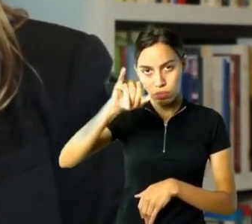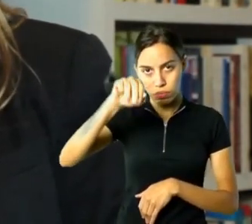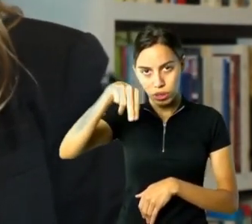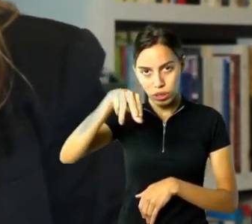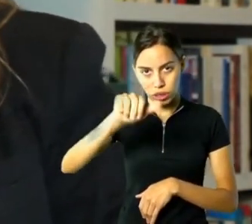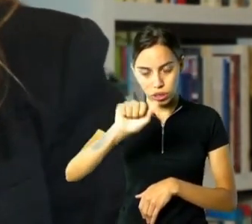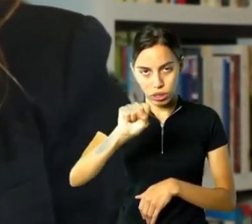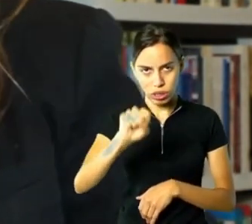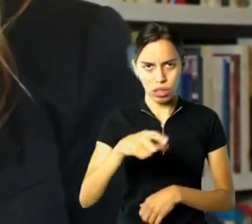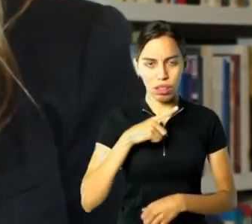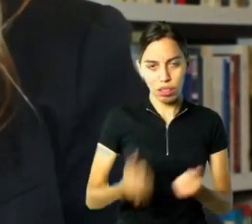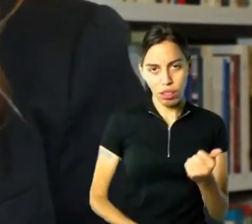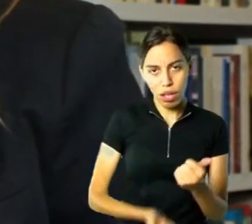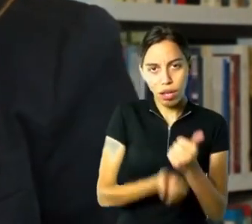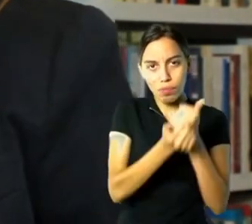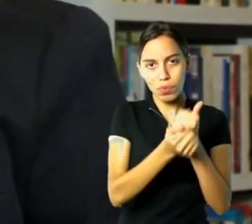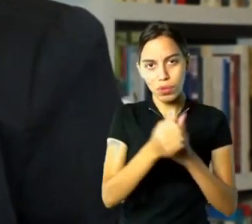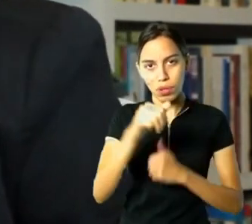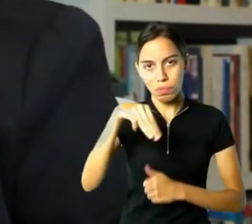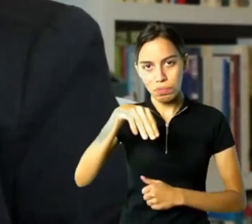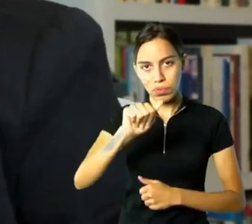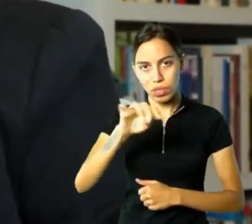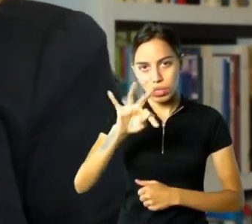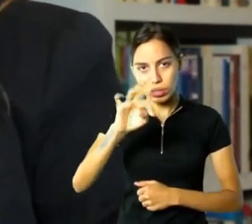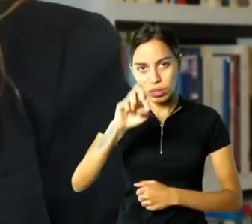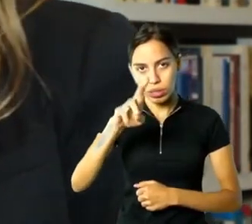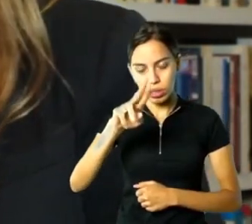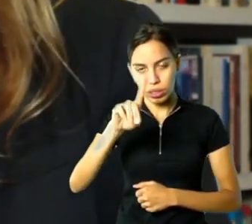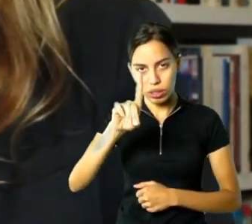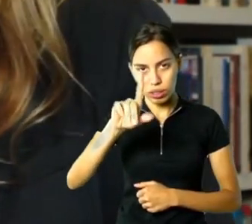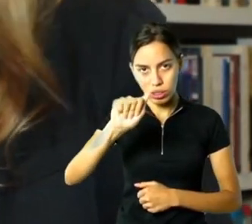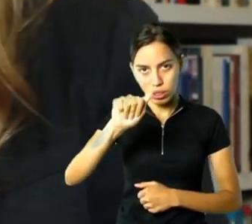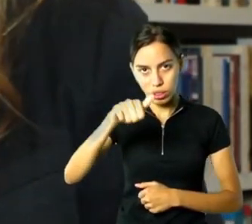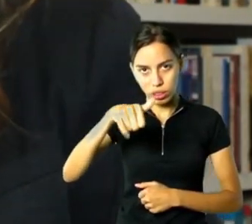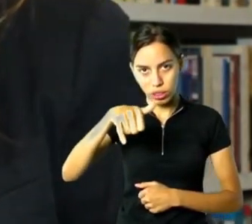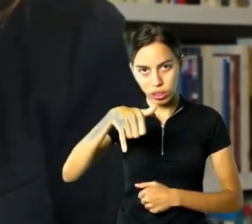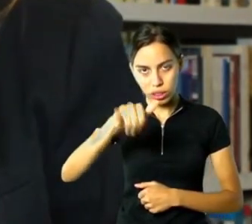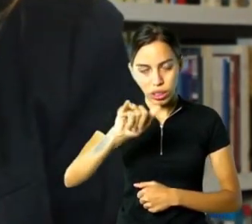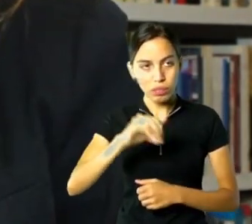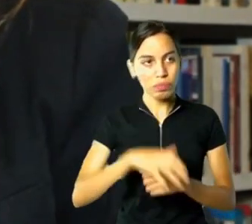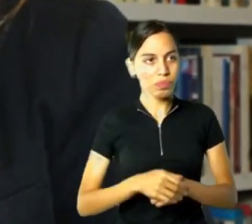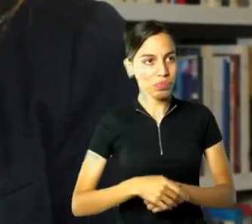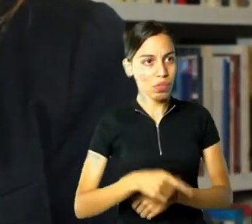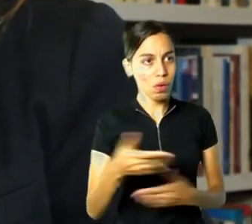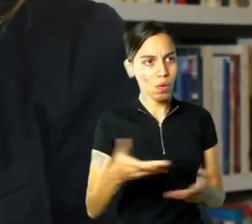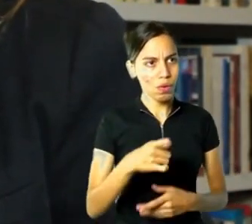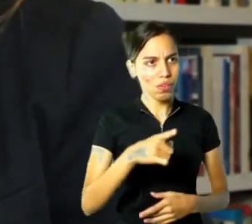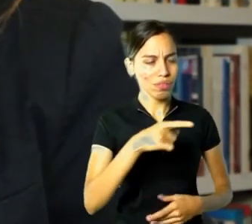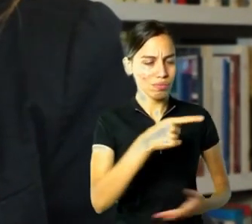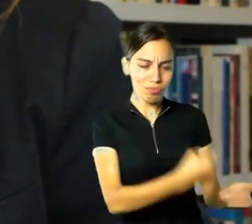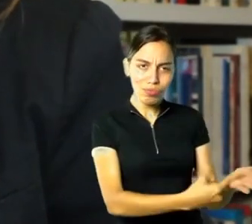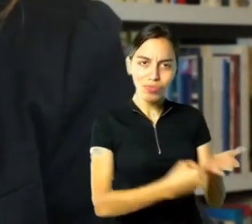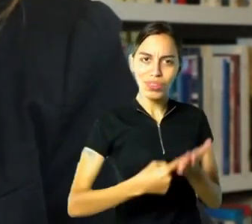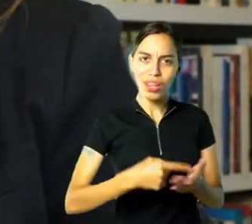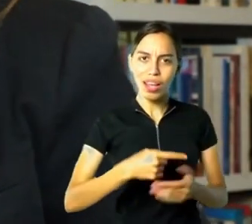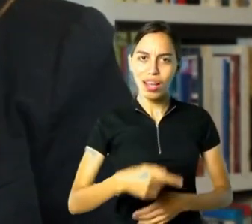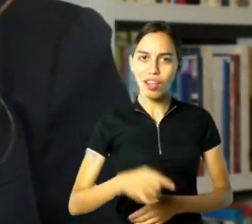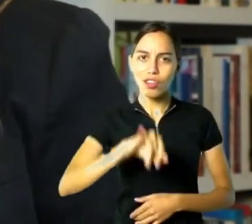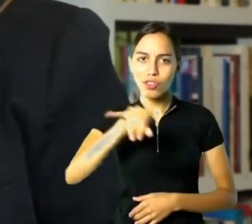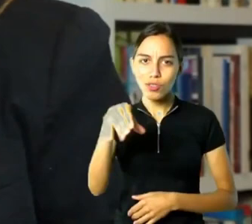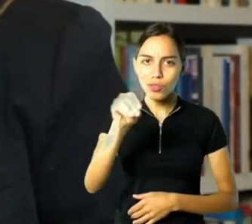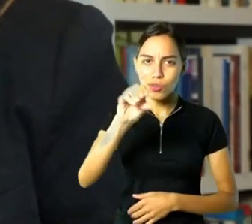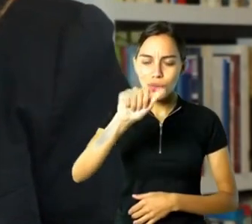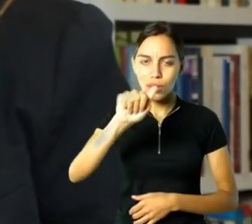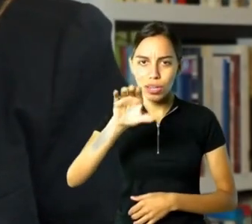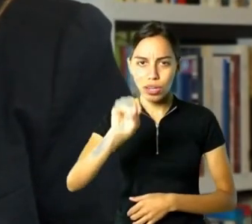livros. Hoje a gente tem a alegria de receber João Perdigão, que é jornalista, pesquisador, escritor e